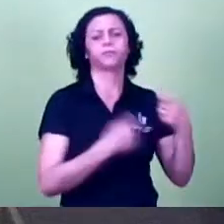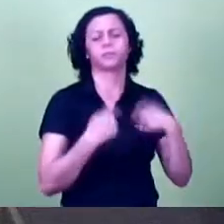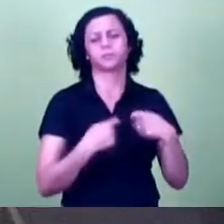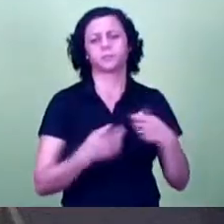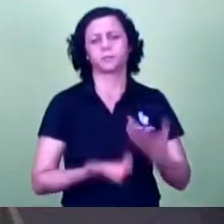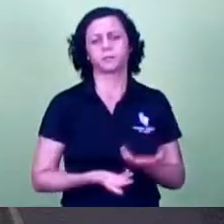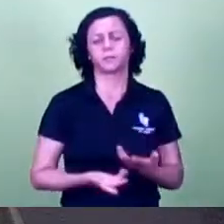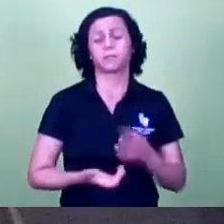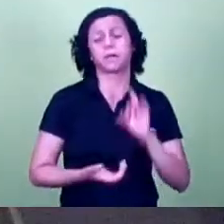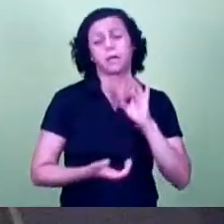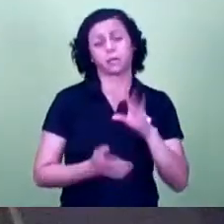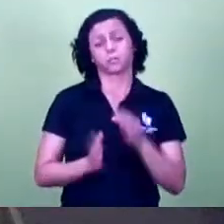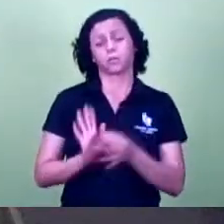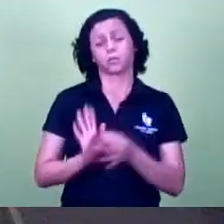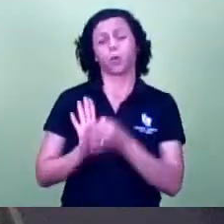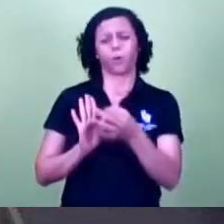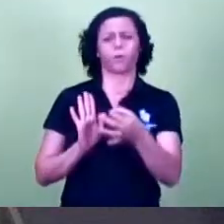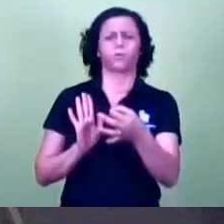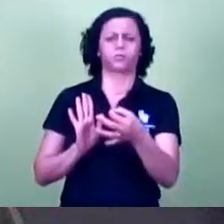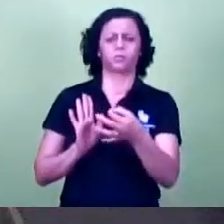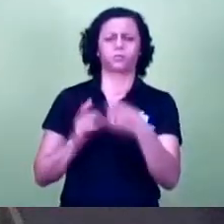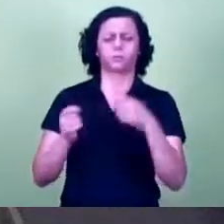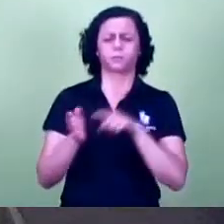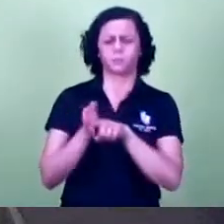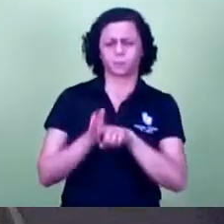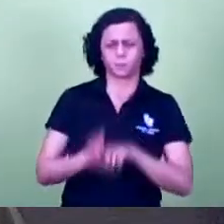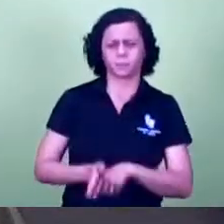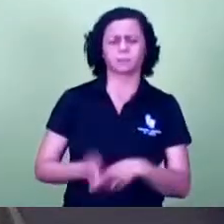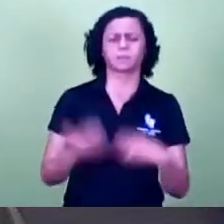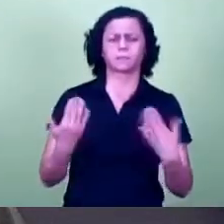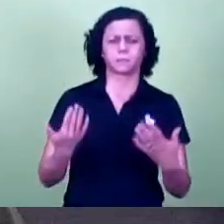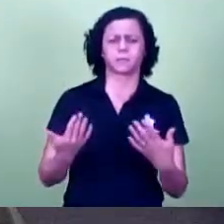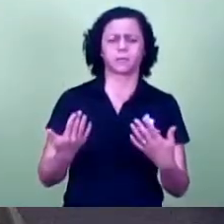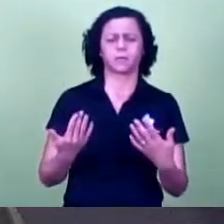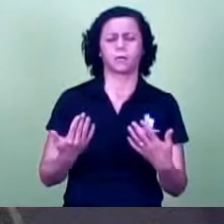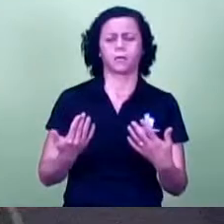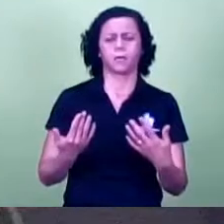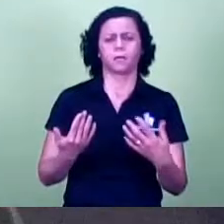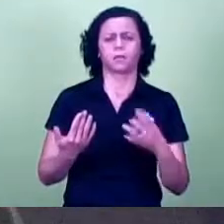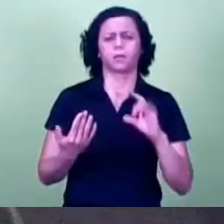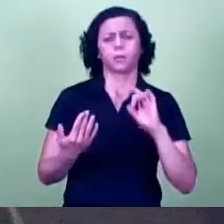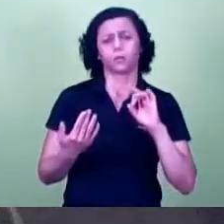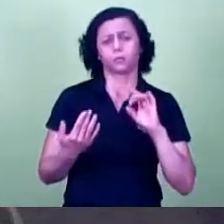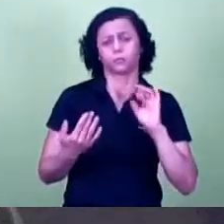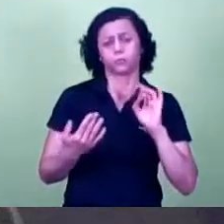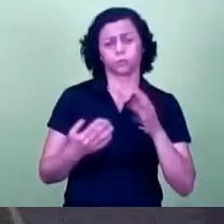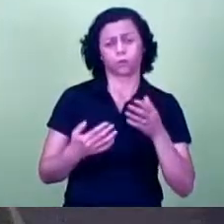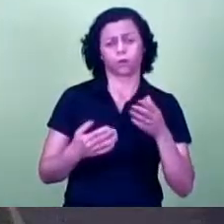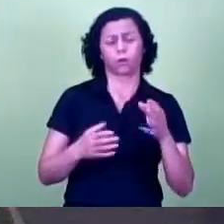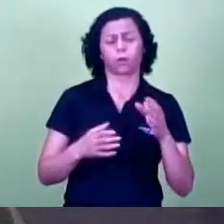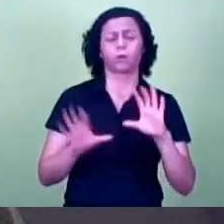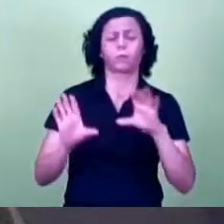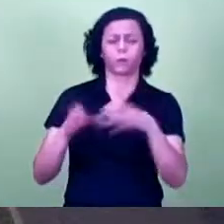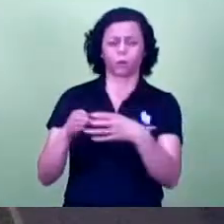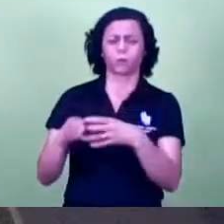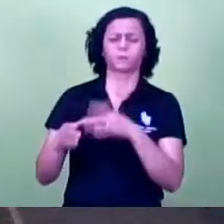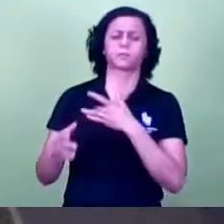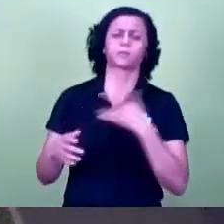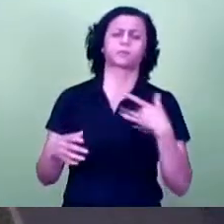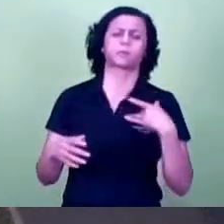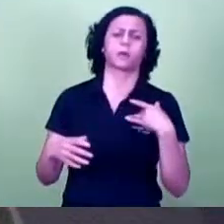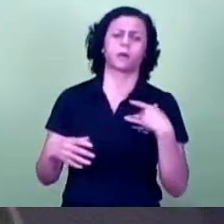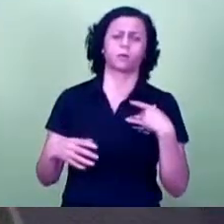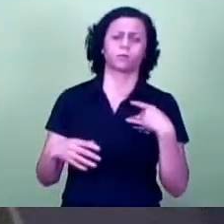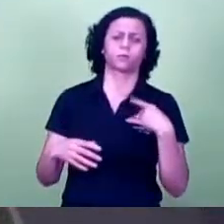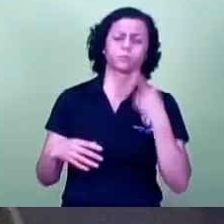uma dica a gente precisa estudar isso aí eu estou passando até a bola aí para para a comissão de saúde para dar uma